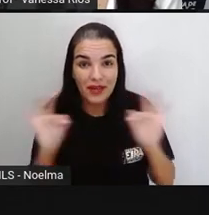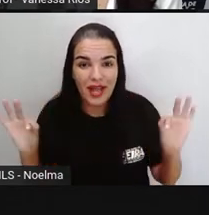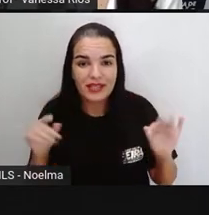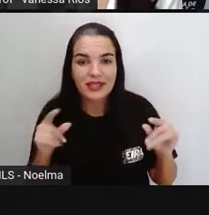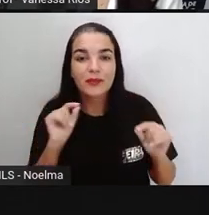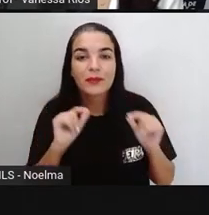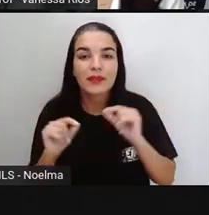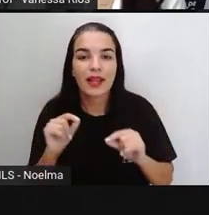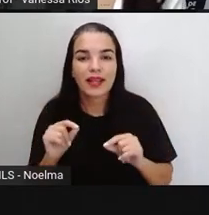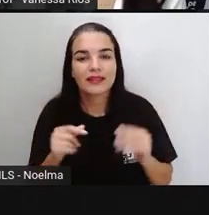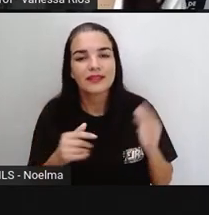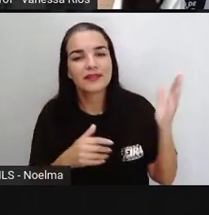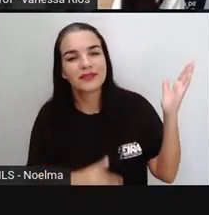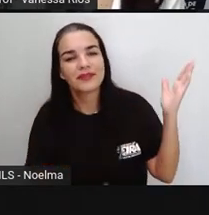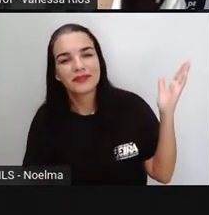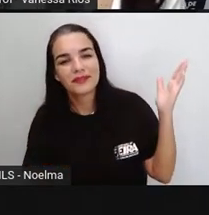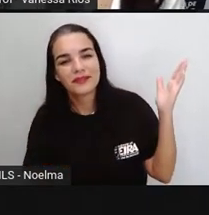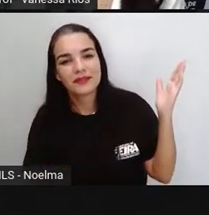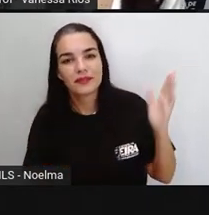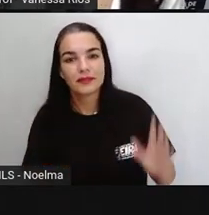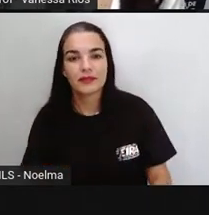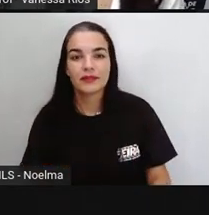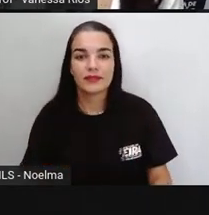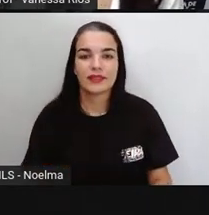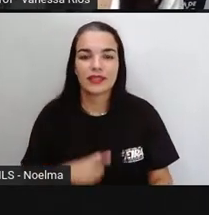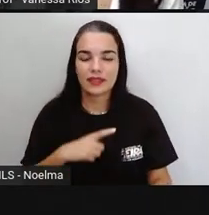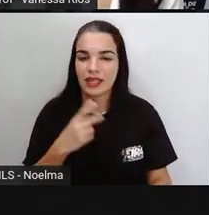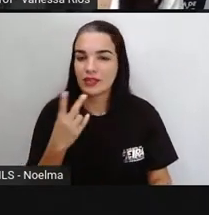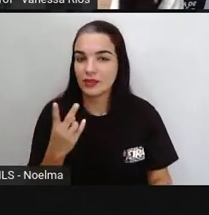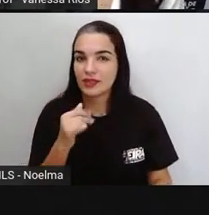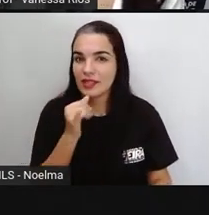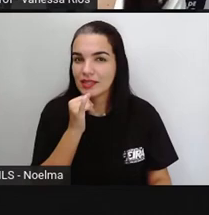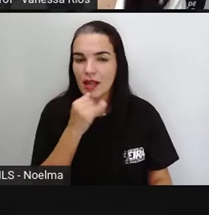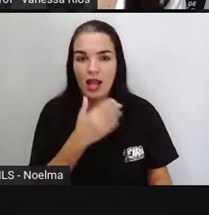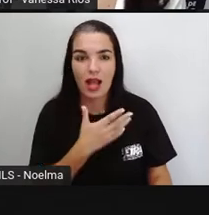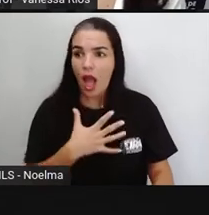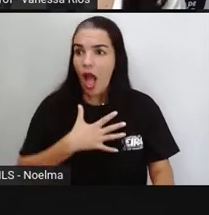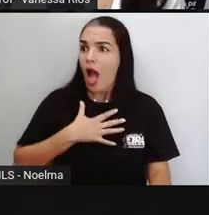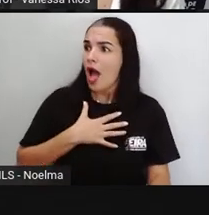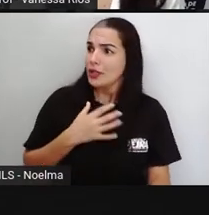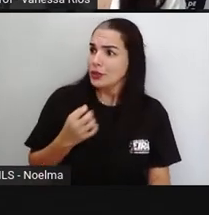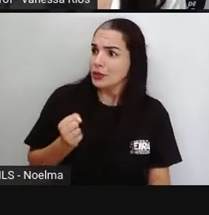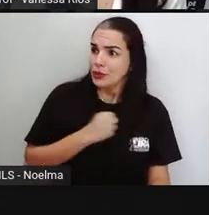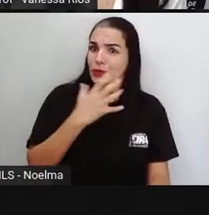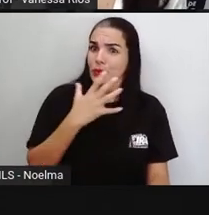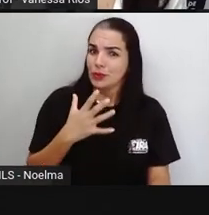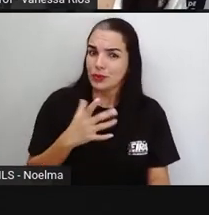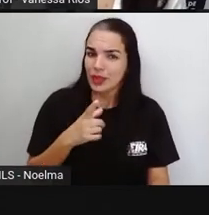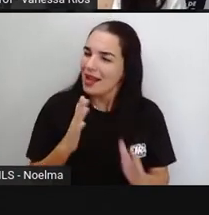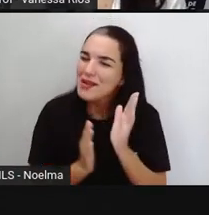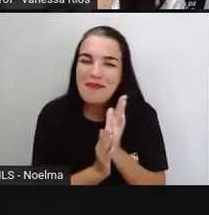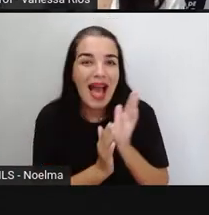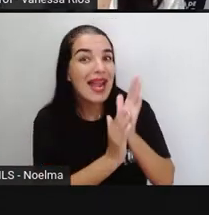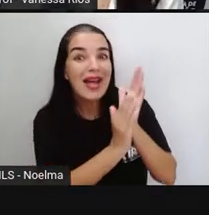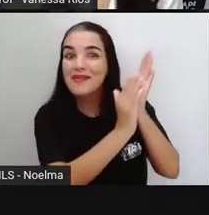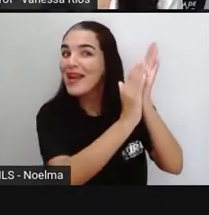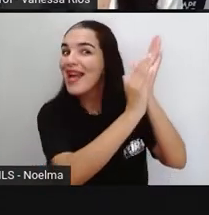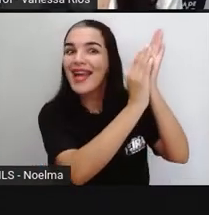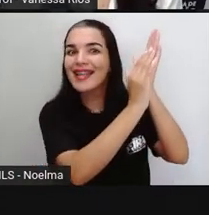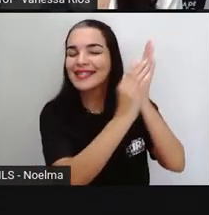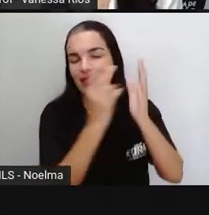frase exclamativa. E tem aí dois exemplos. Ó, que susto! Parabéns!